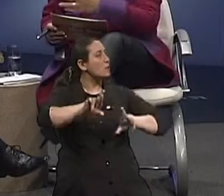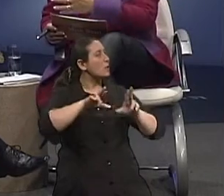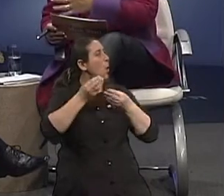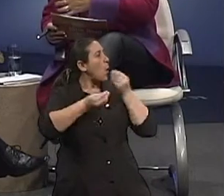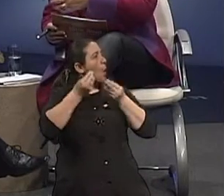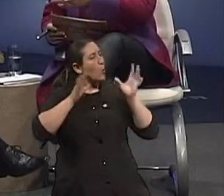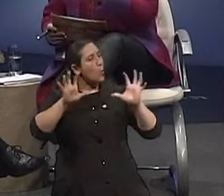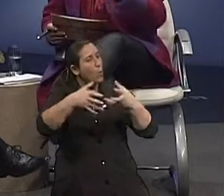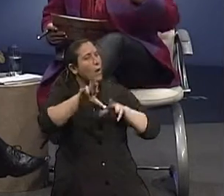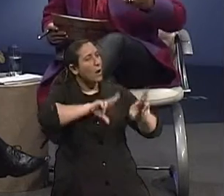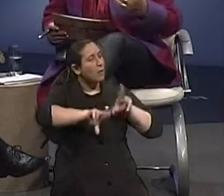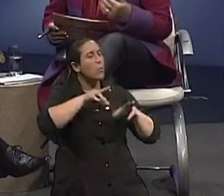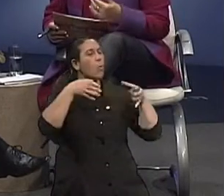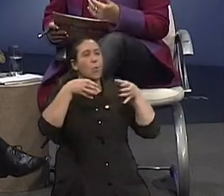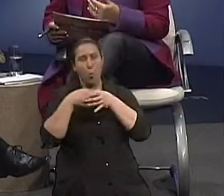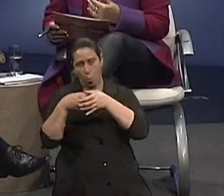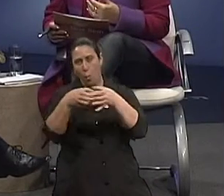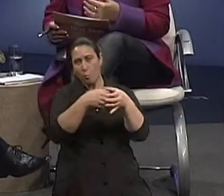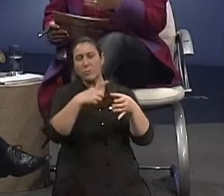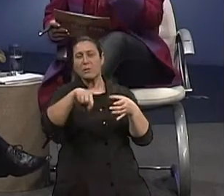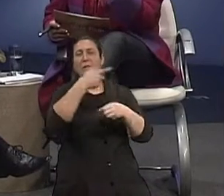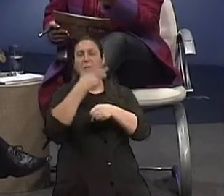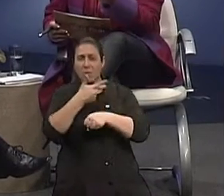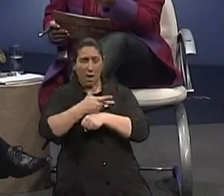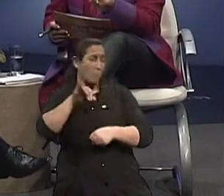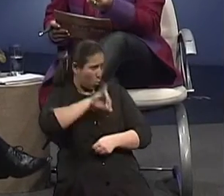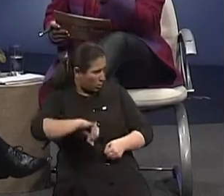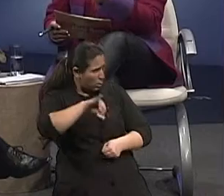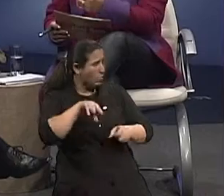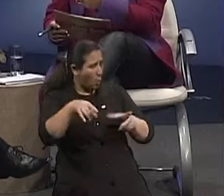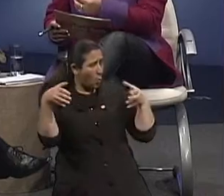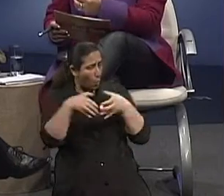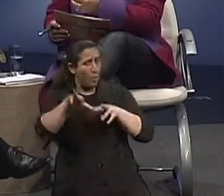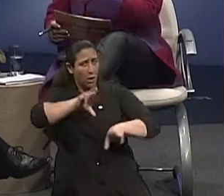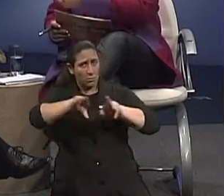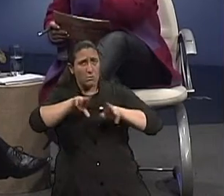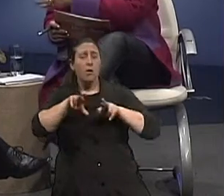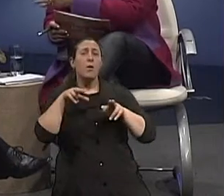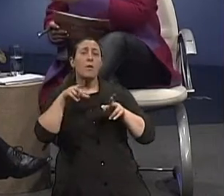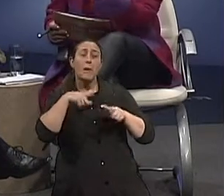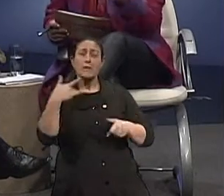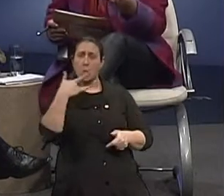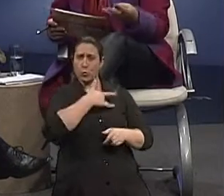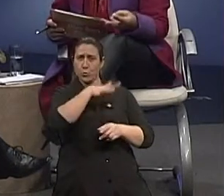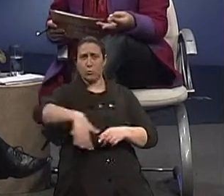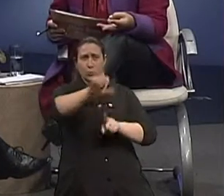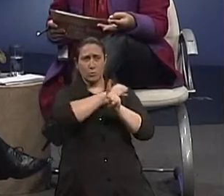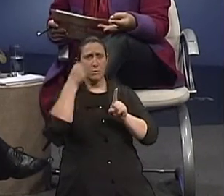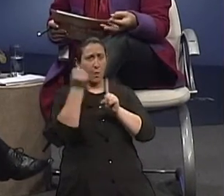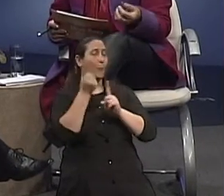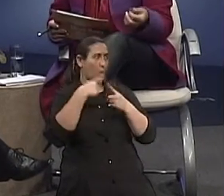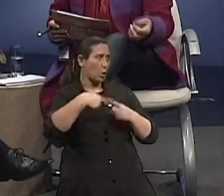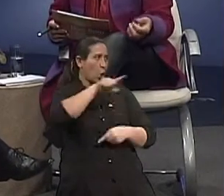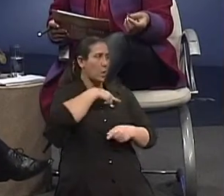-relações, a questão dos grupos para os idosos. A importância disso para esta saúde social. Porque a gente trabalha com